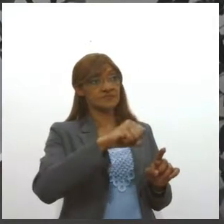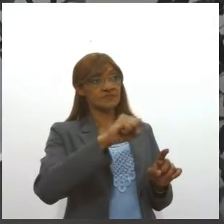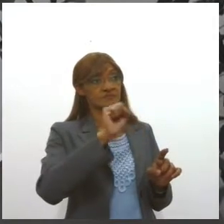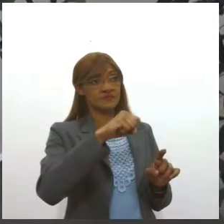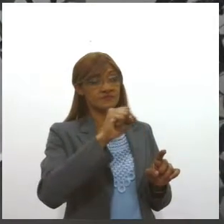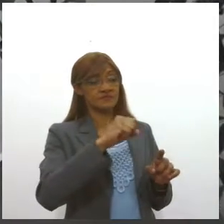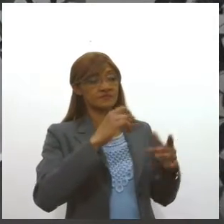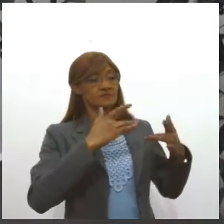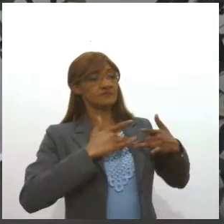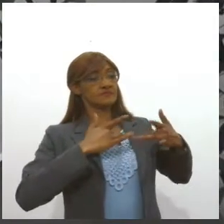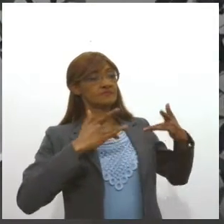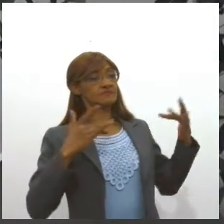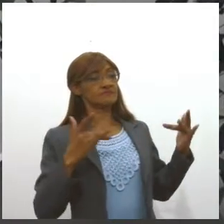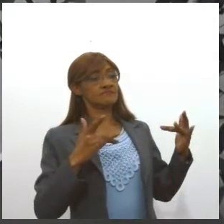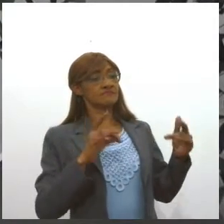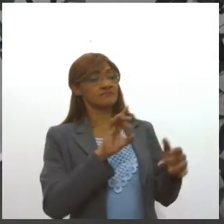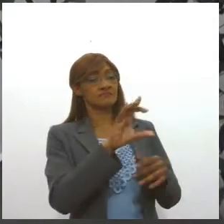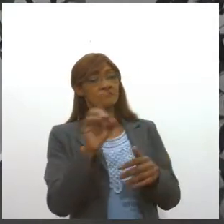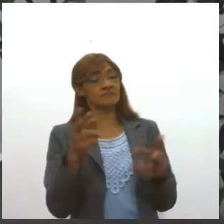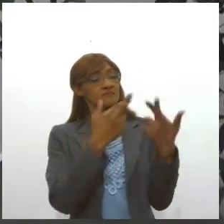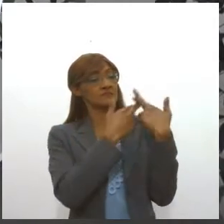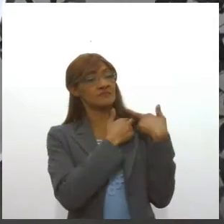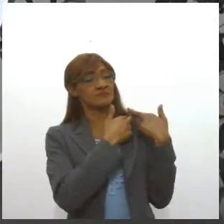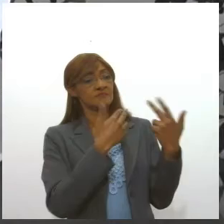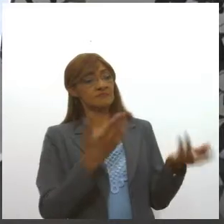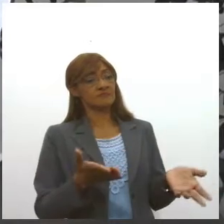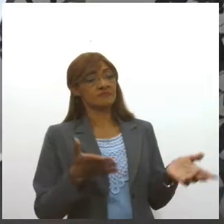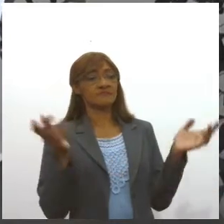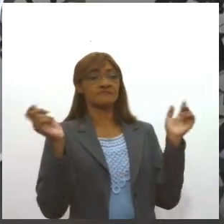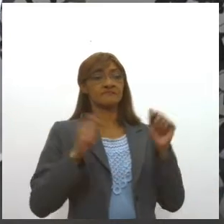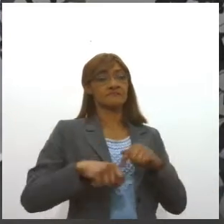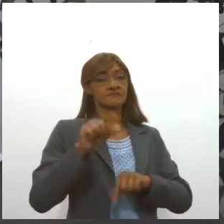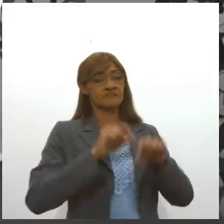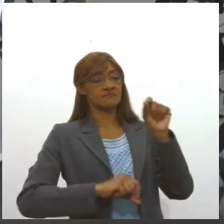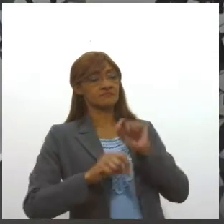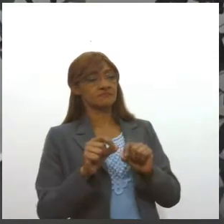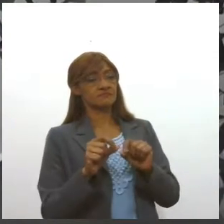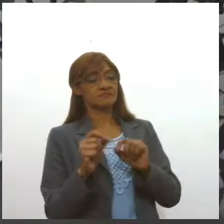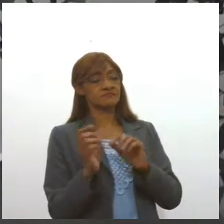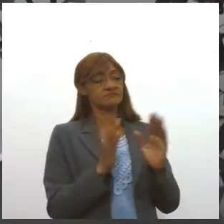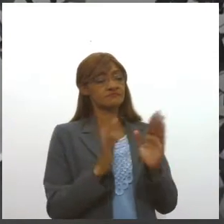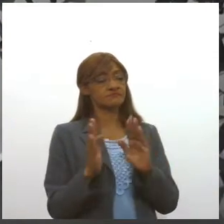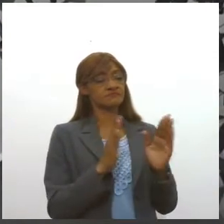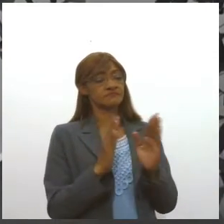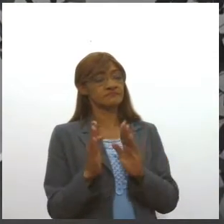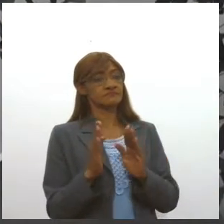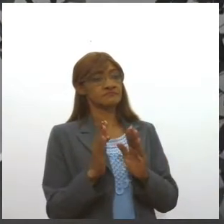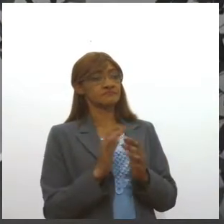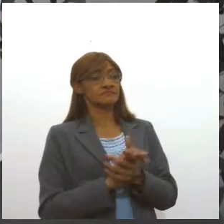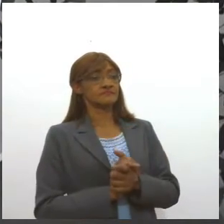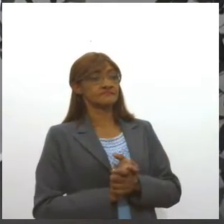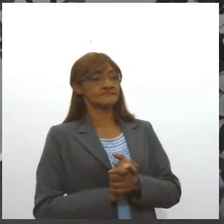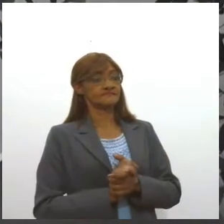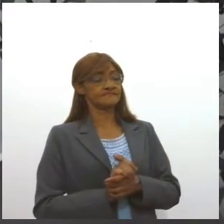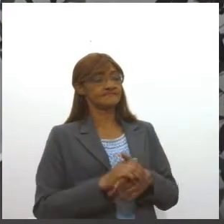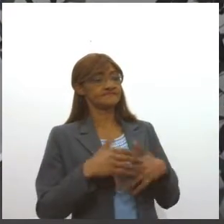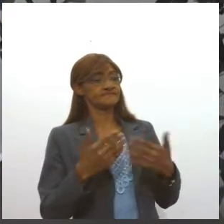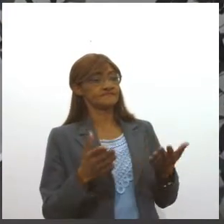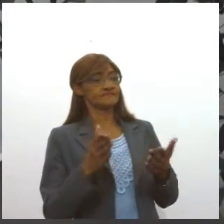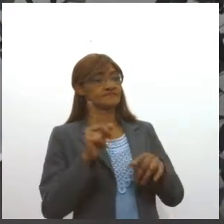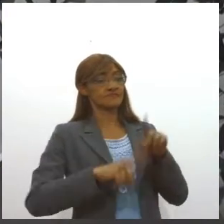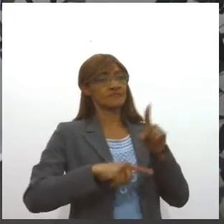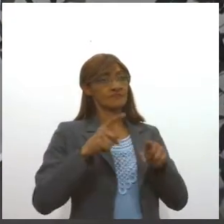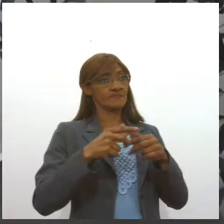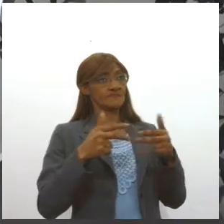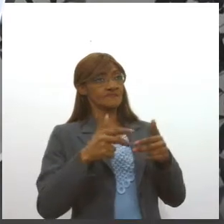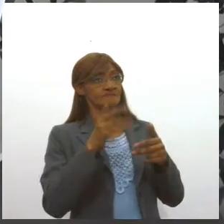dos queijeiros. Um investimento desse ele pode fazer paulatinamente, pode ir aos poucos fazendo. Muitos equipamentos ele já tem